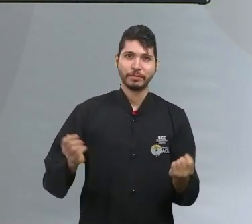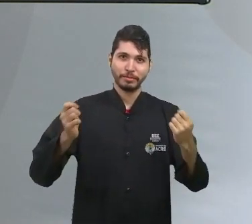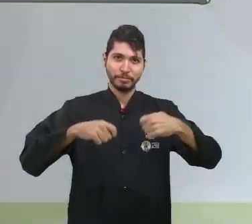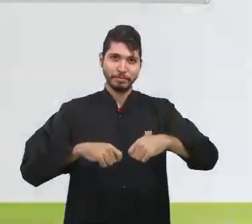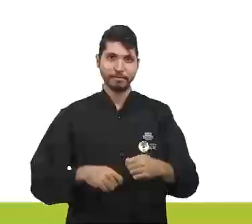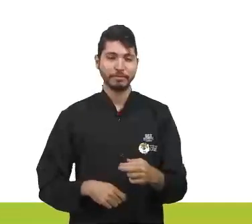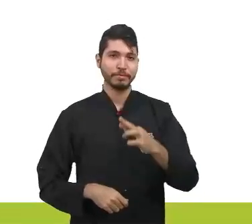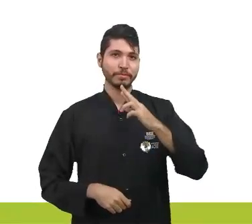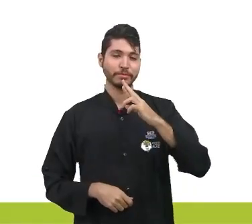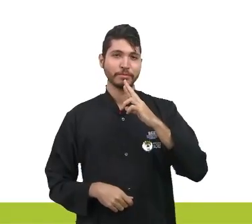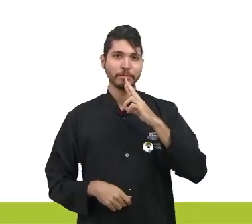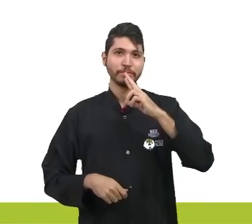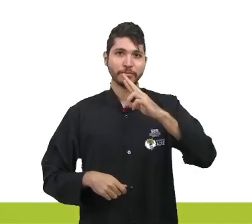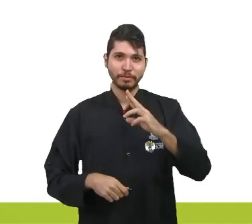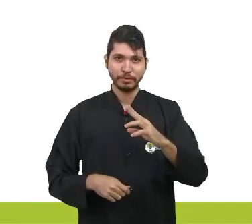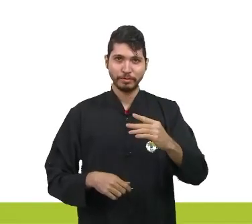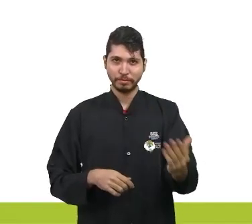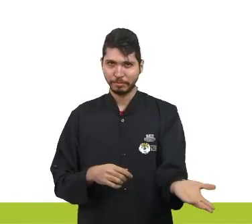resposta.